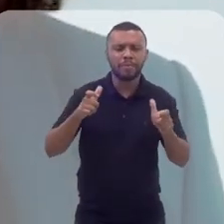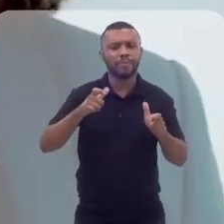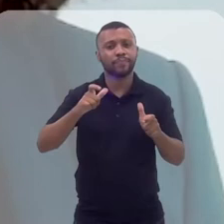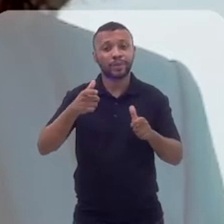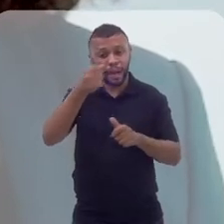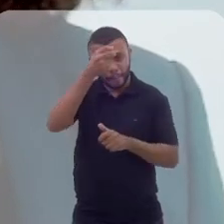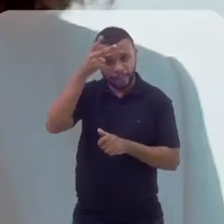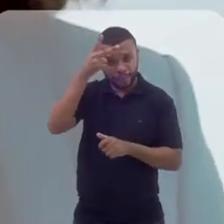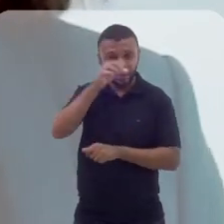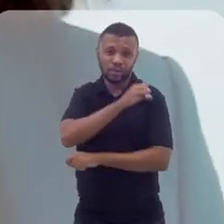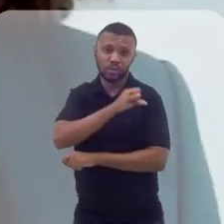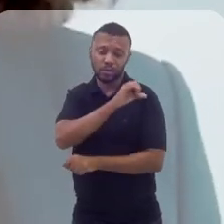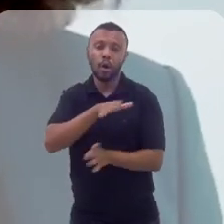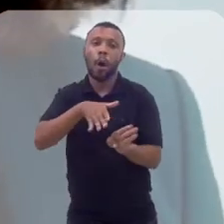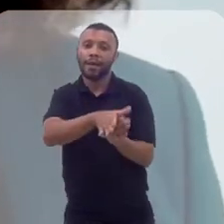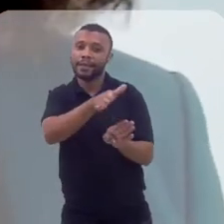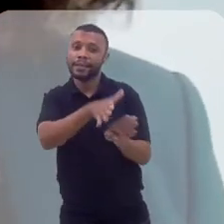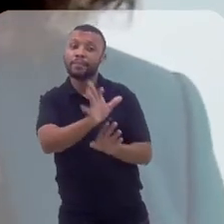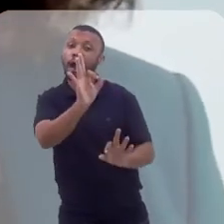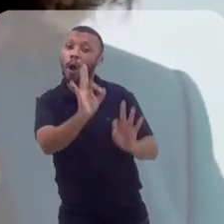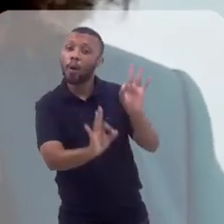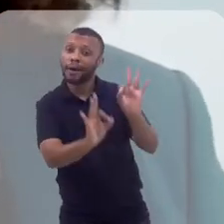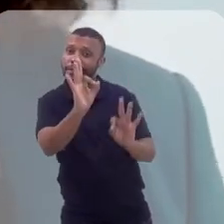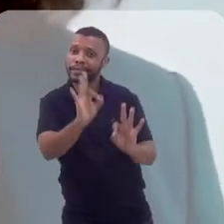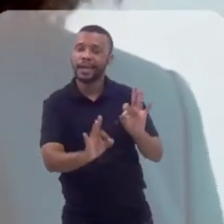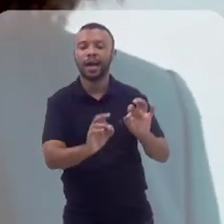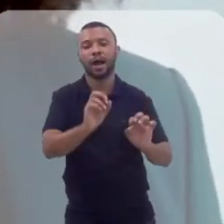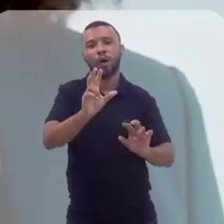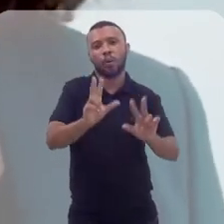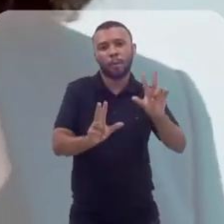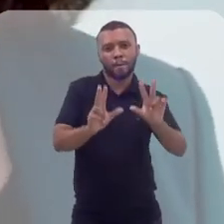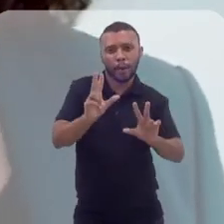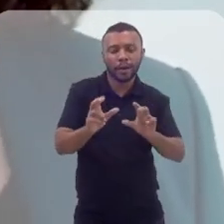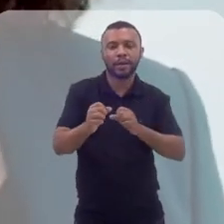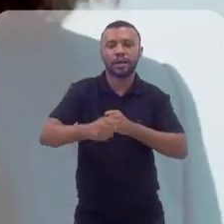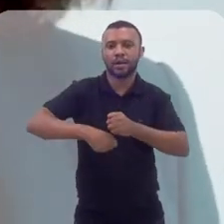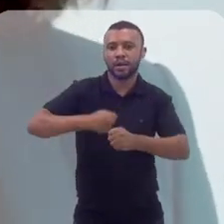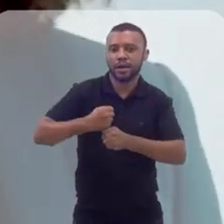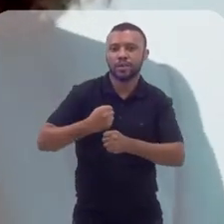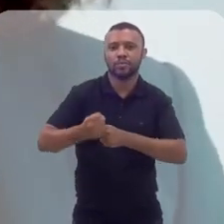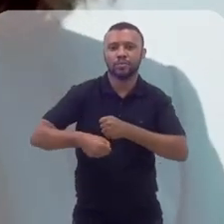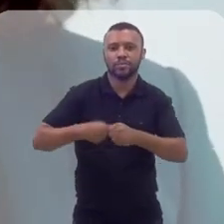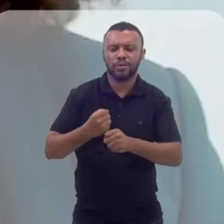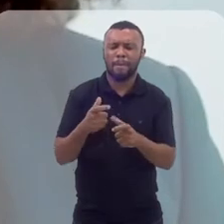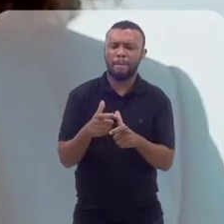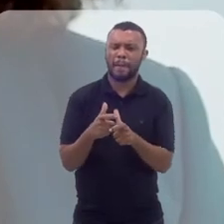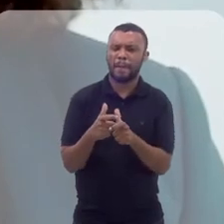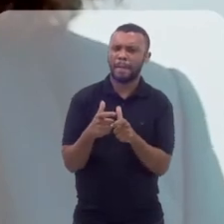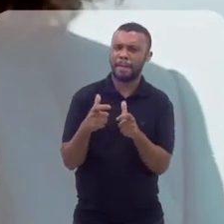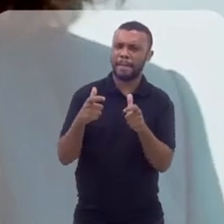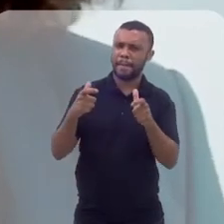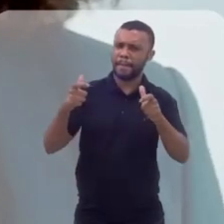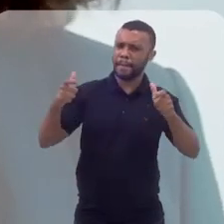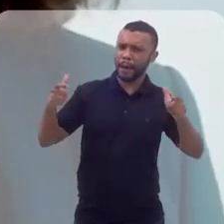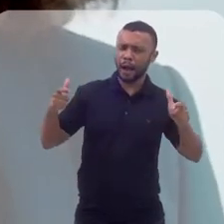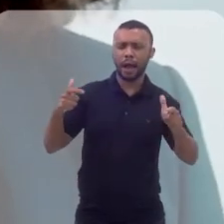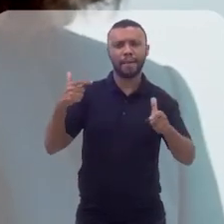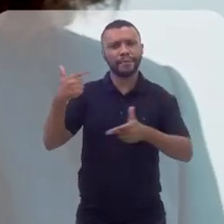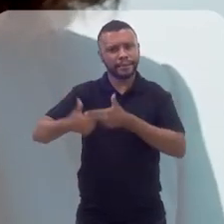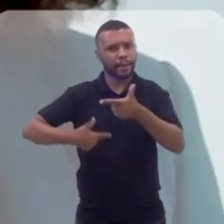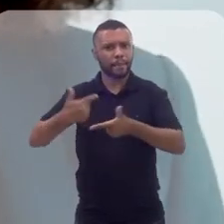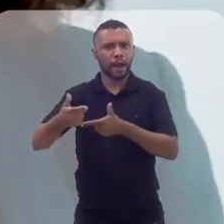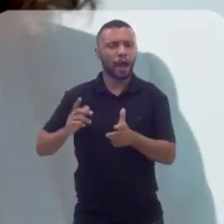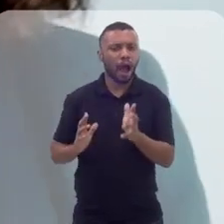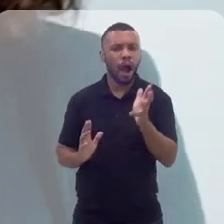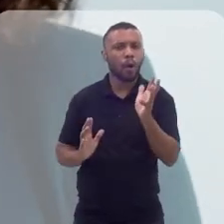da própria prefeitura de organizar esse carnaval, que cresceu ano a ano. A gente foi vendo essa ativação